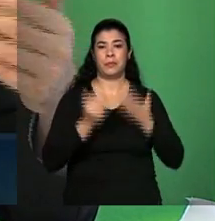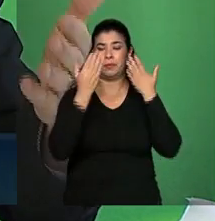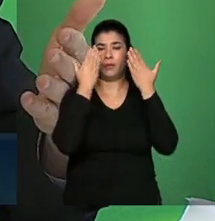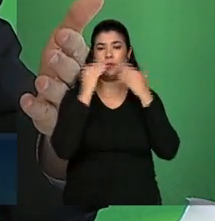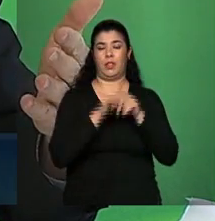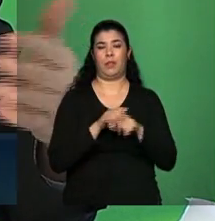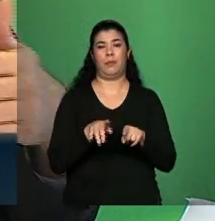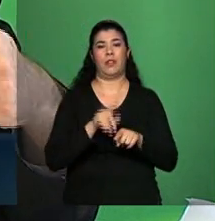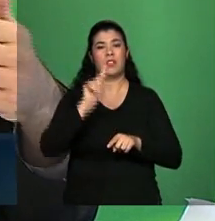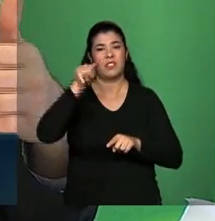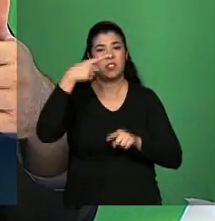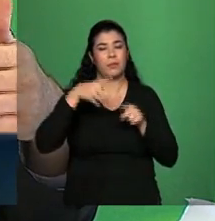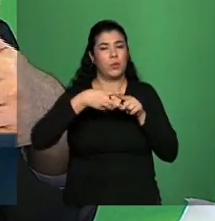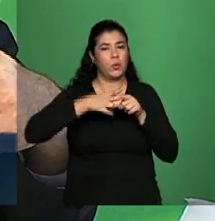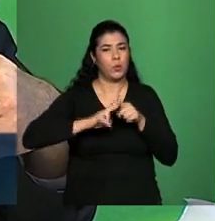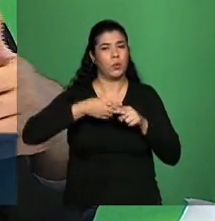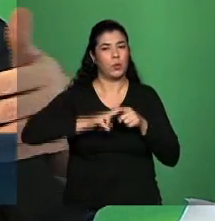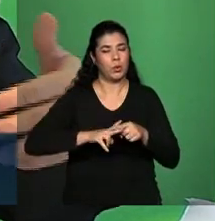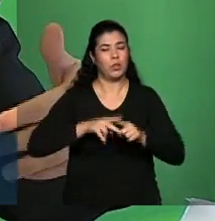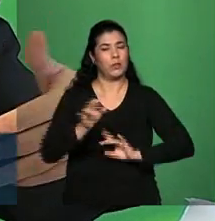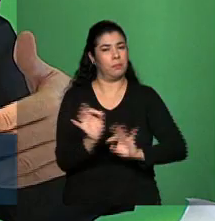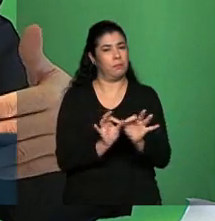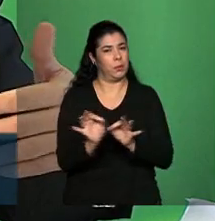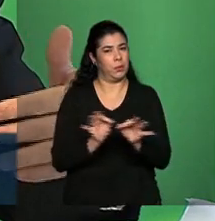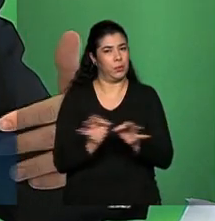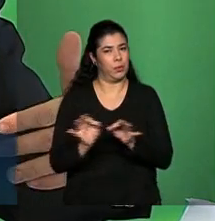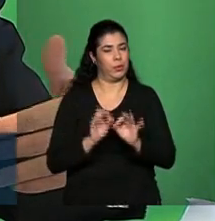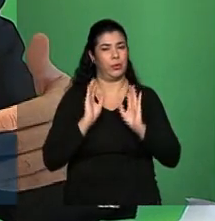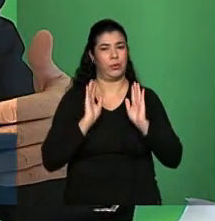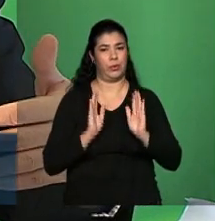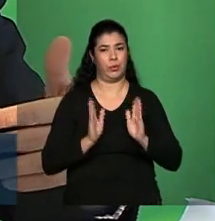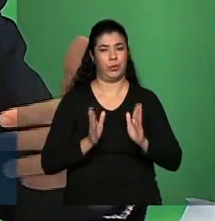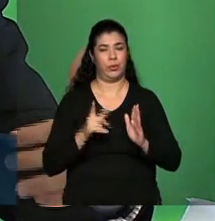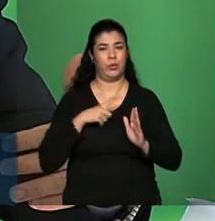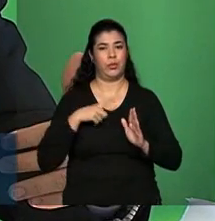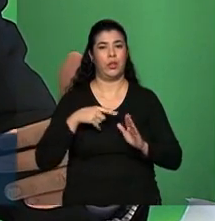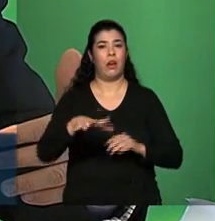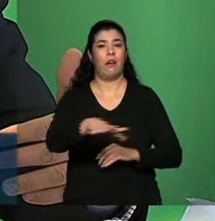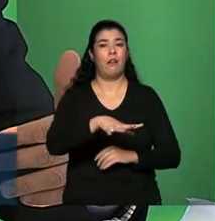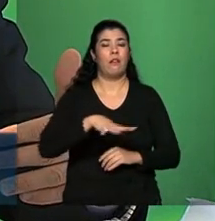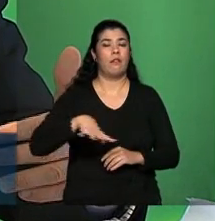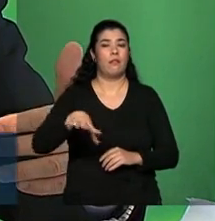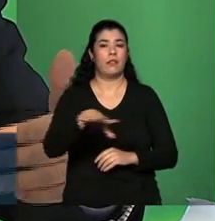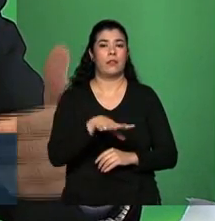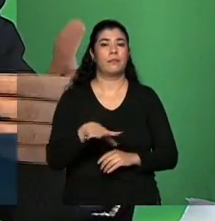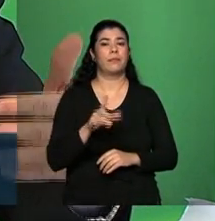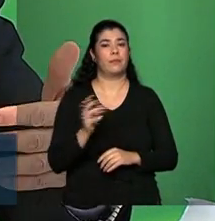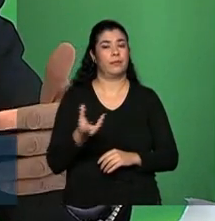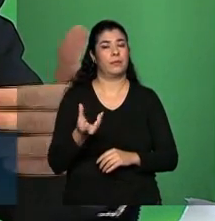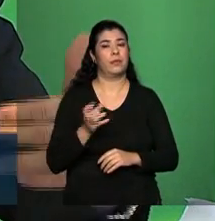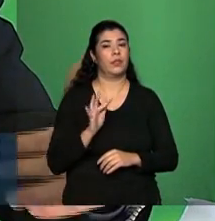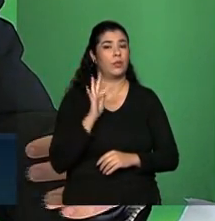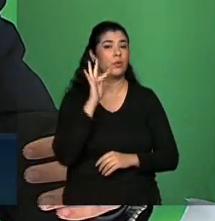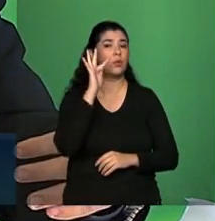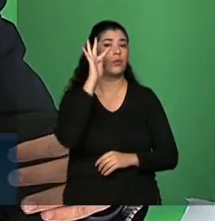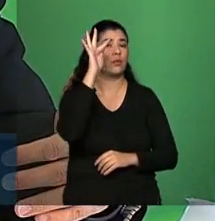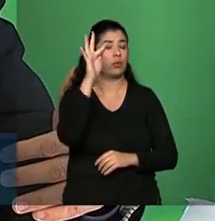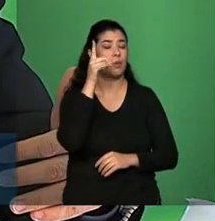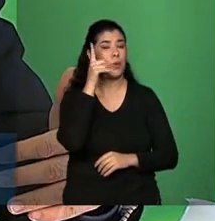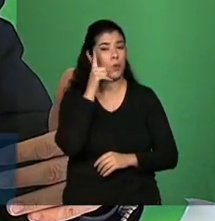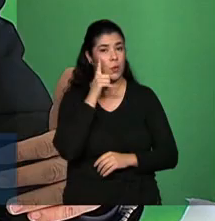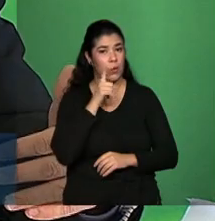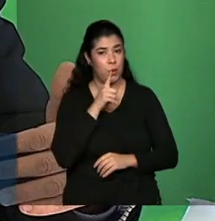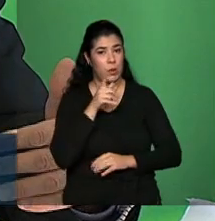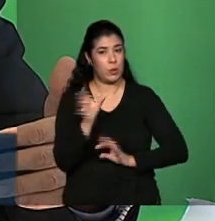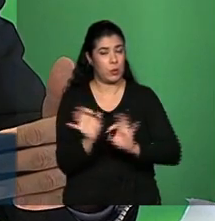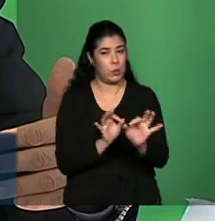depois do ajuste, preparando esse ambiente que a gente quer ter depois que a gente conseguir acertar